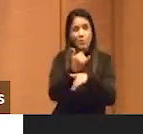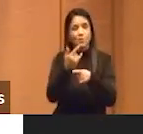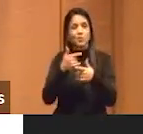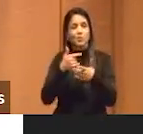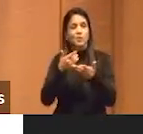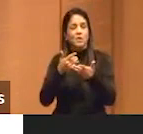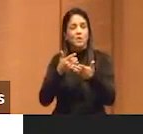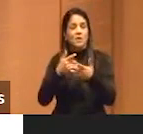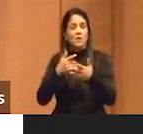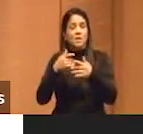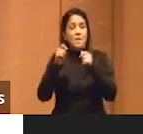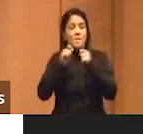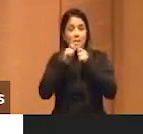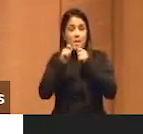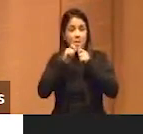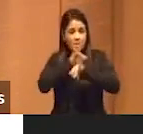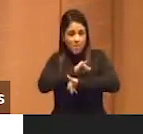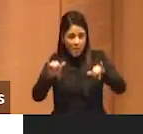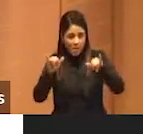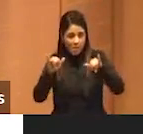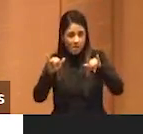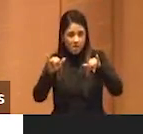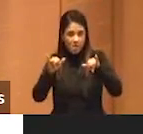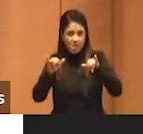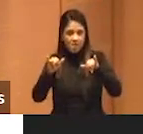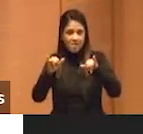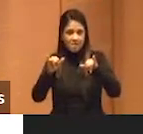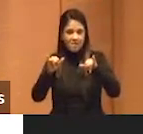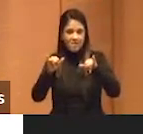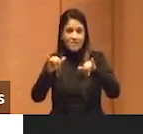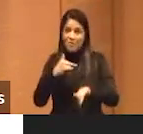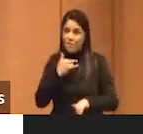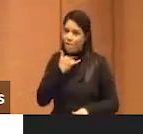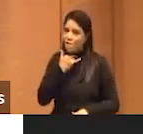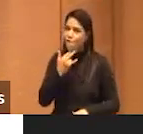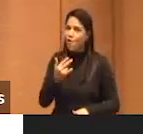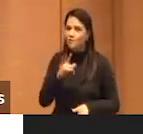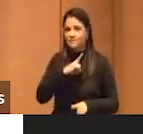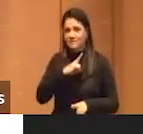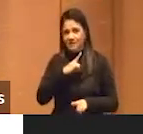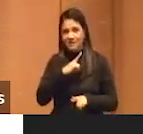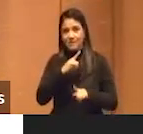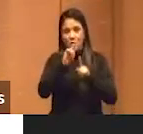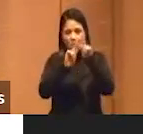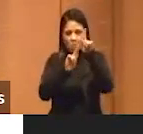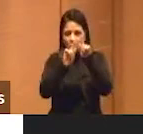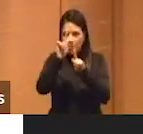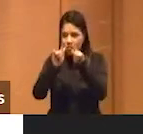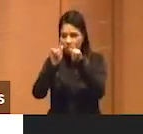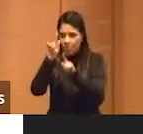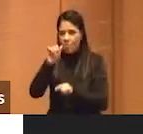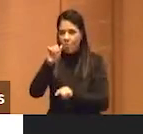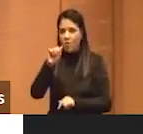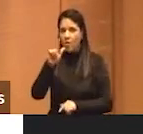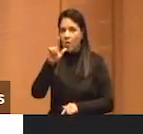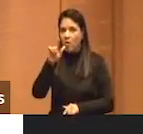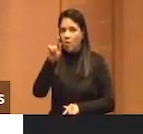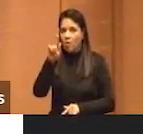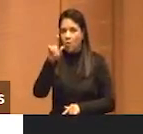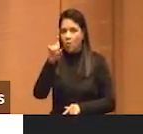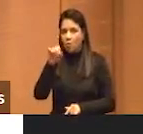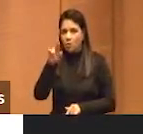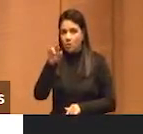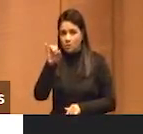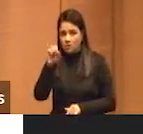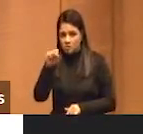na mesma hora, ou seja, se deu voz, agora tem um algoritmo ali por trás que às vezes não permite que